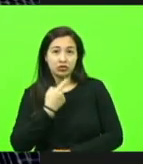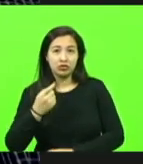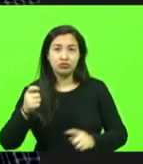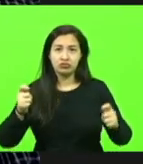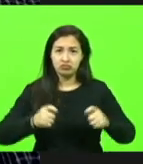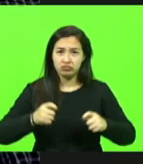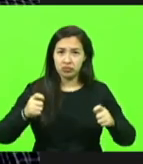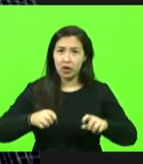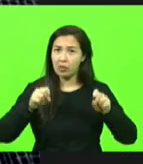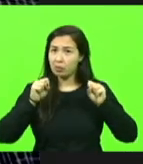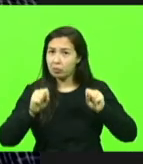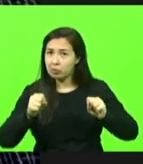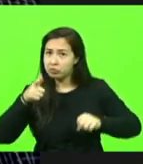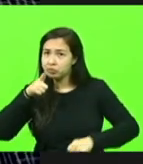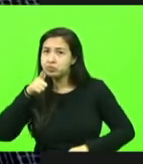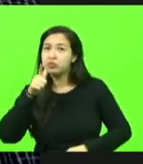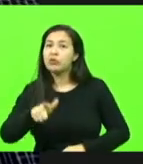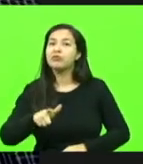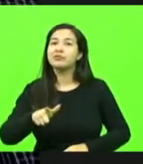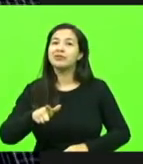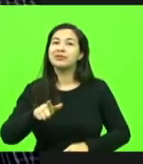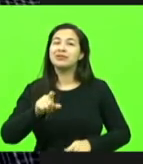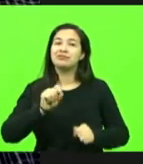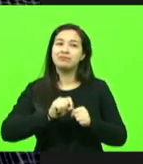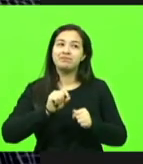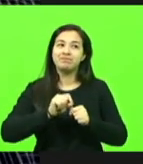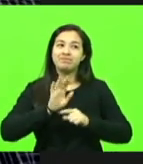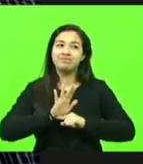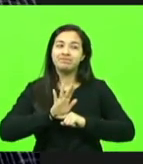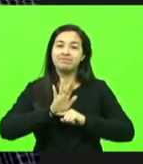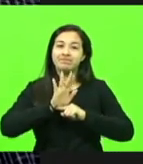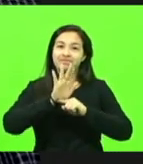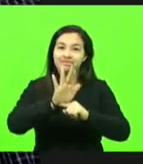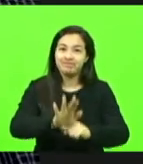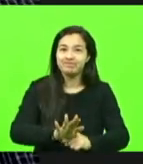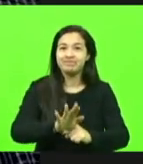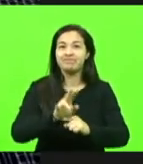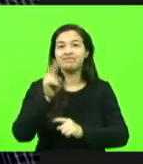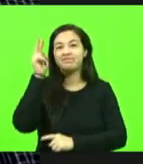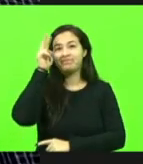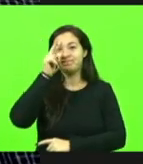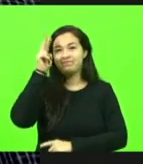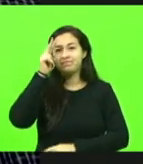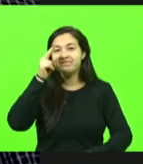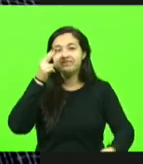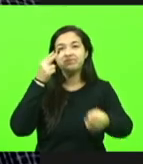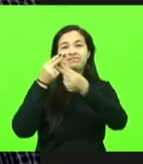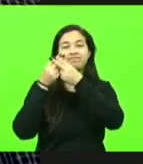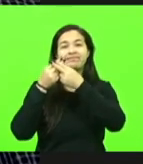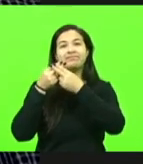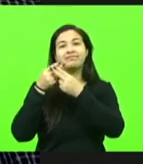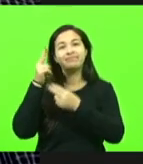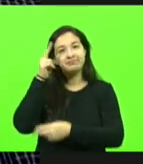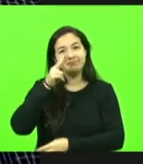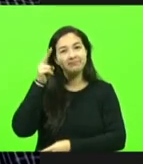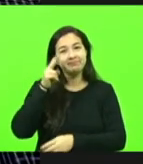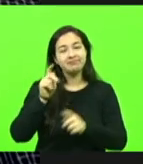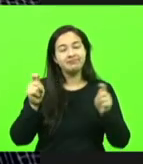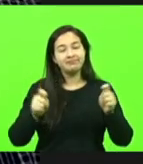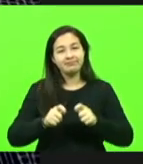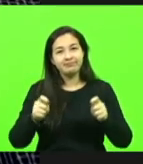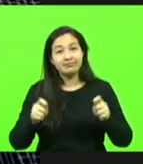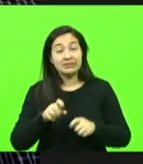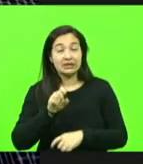for possível, nós vamos fazer tudo para deixar essa história registrada, assim, se a Assembleia tiver condições de ajudar,